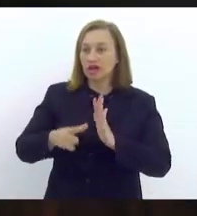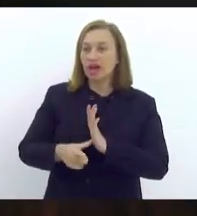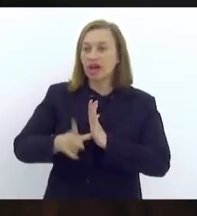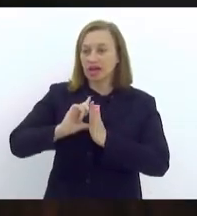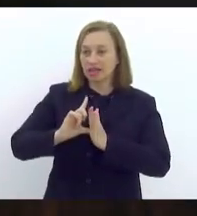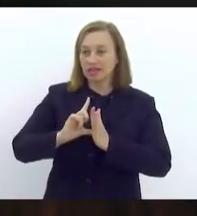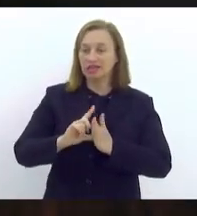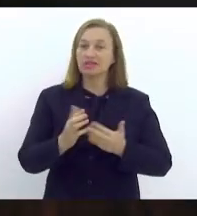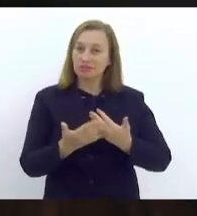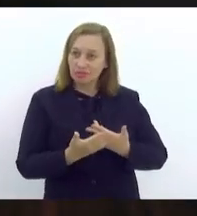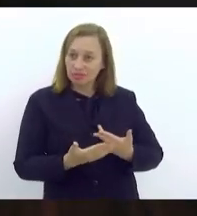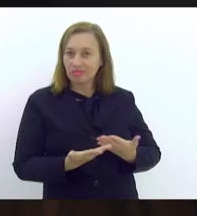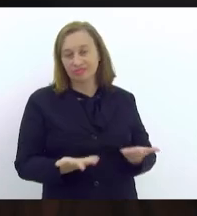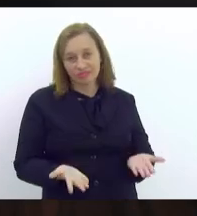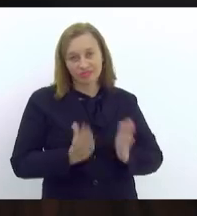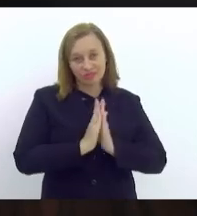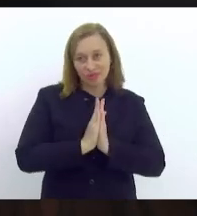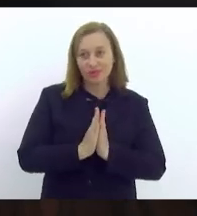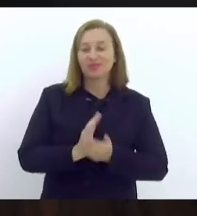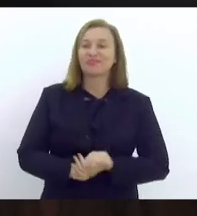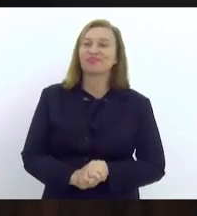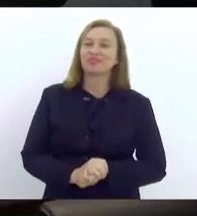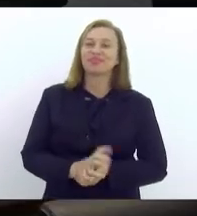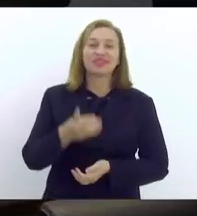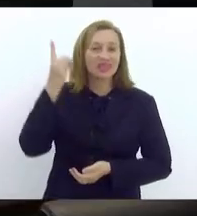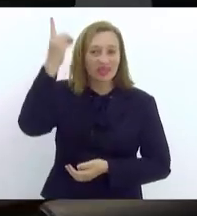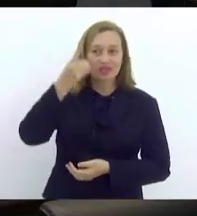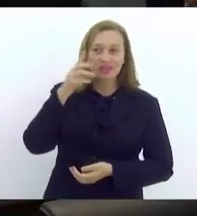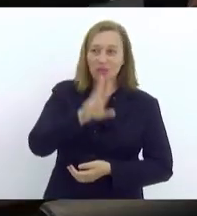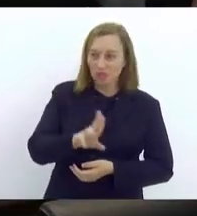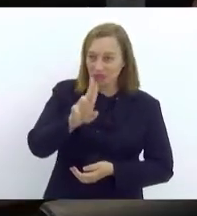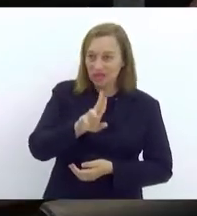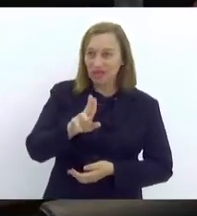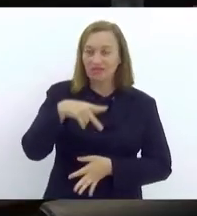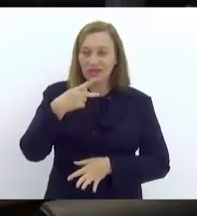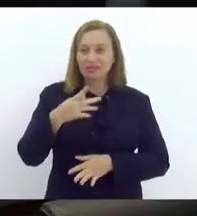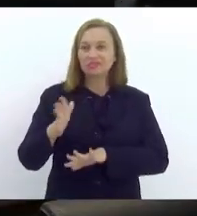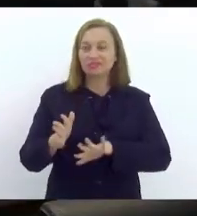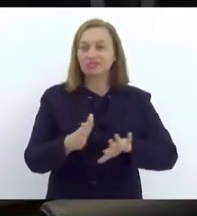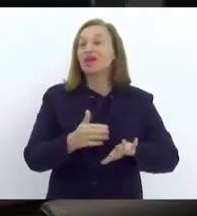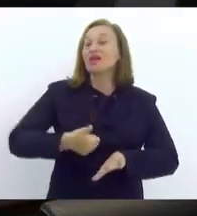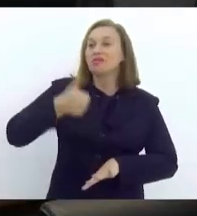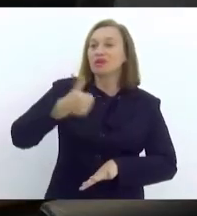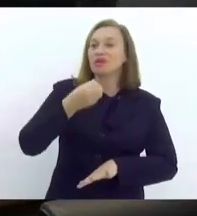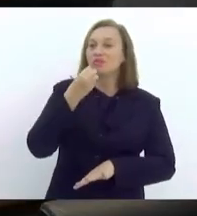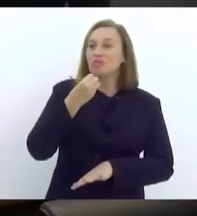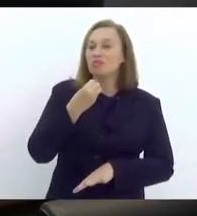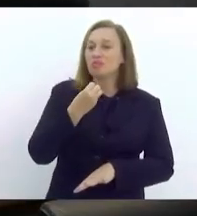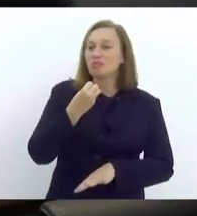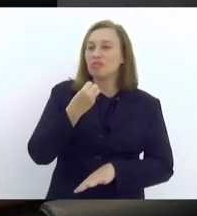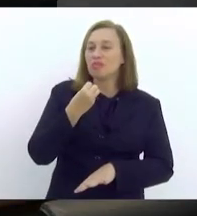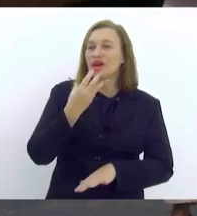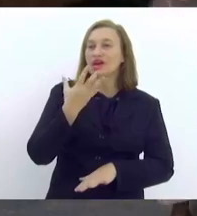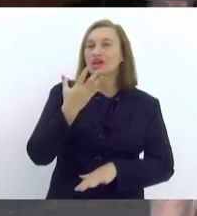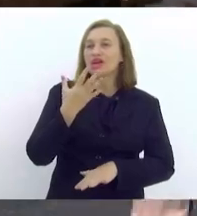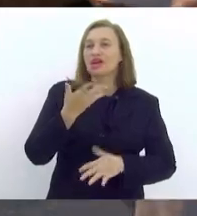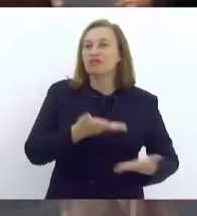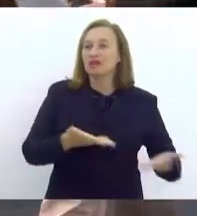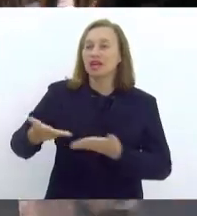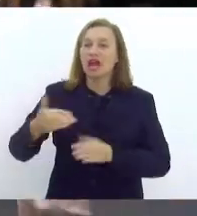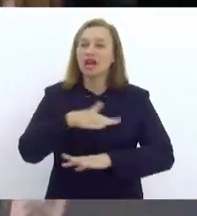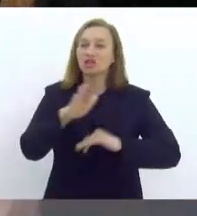Deputado, vai fazer uso da... Não, sim, primeiramente, desejar boas-vindas a todos os deputados.